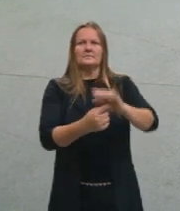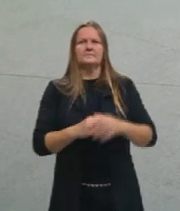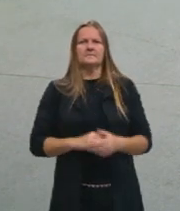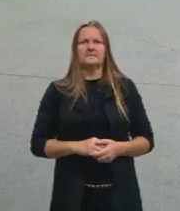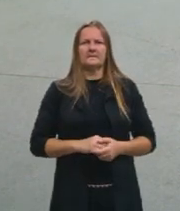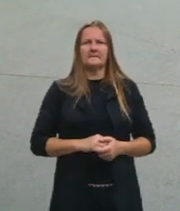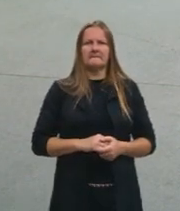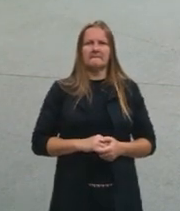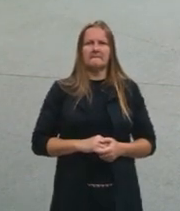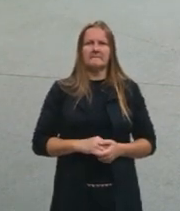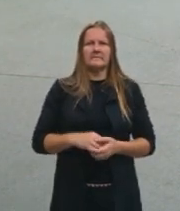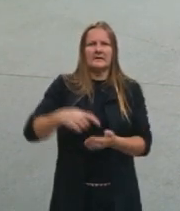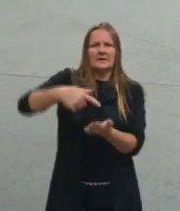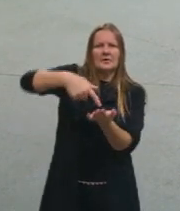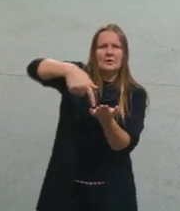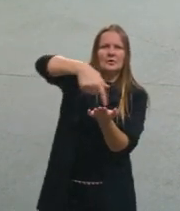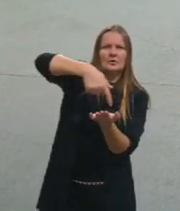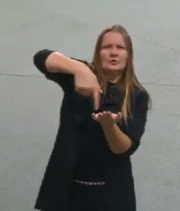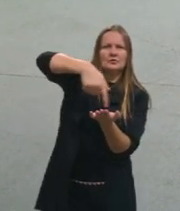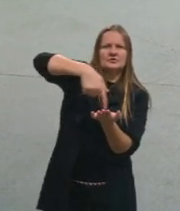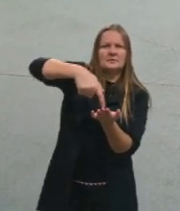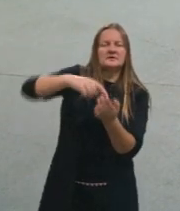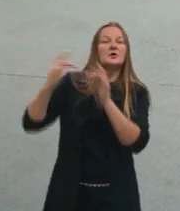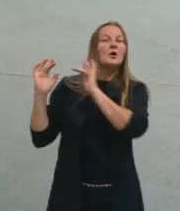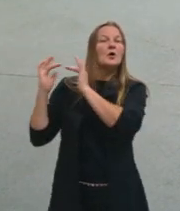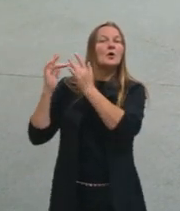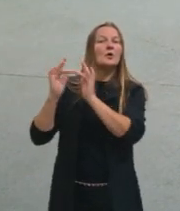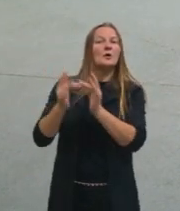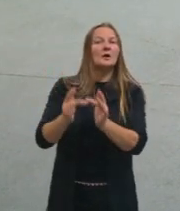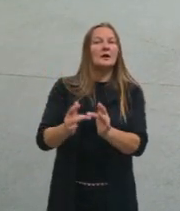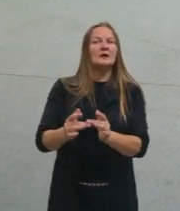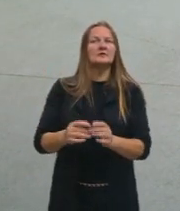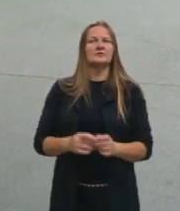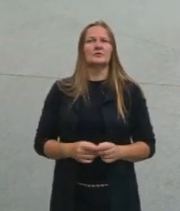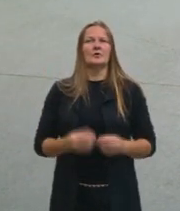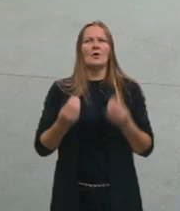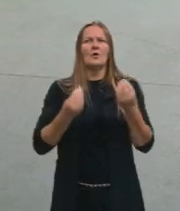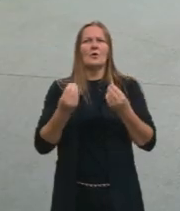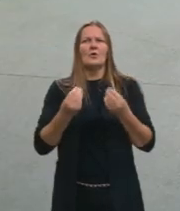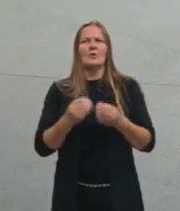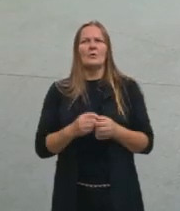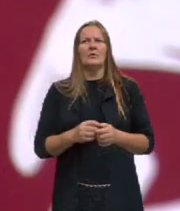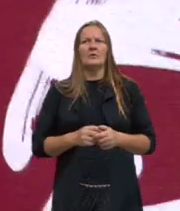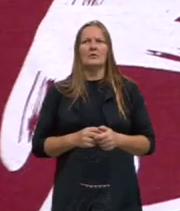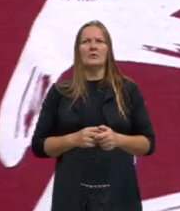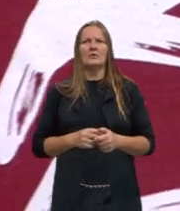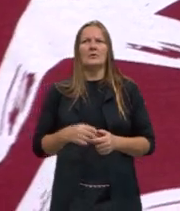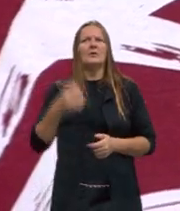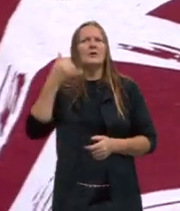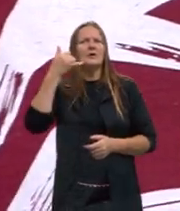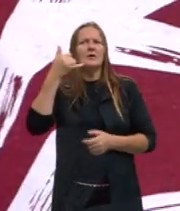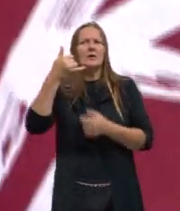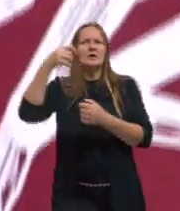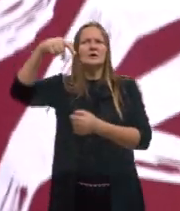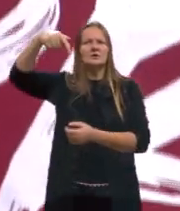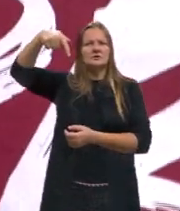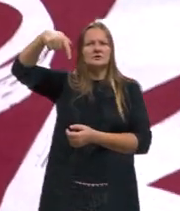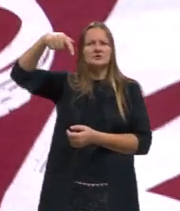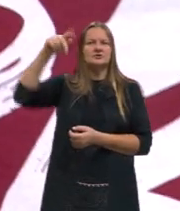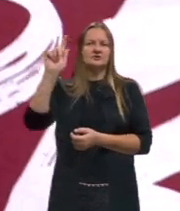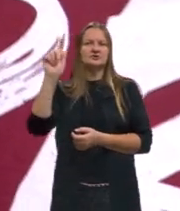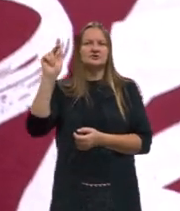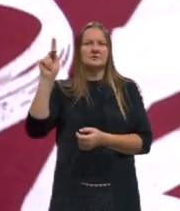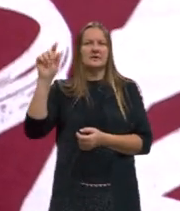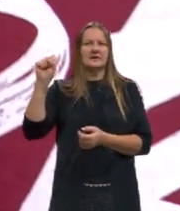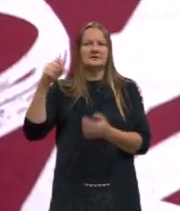tá, gurizada? Um GPS clássico, esse aqui é um GPS clássico, tá, ó, esse aqui é um GPSzinho clássico para vocês